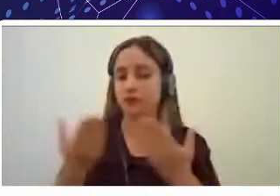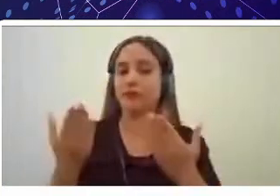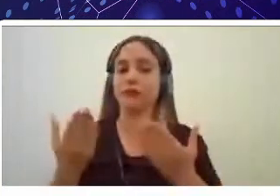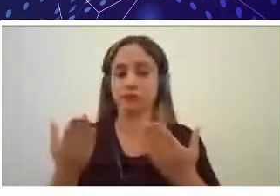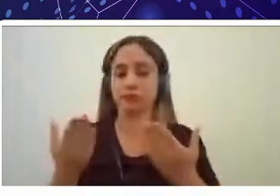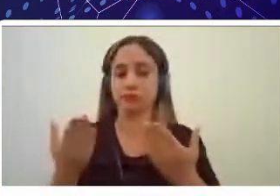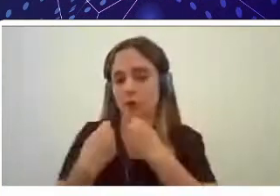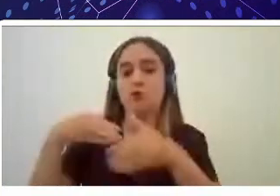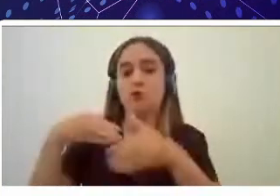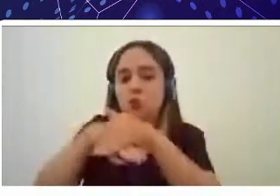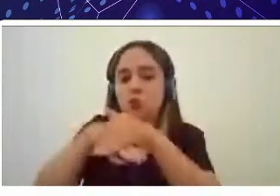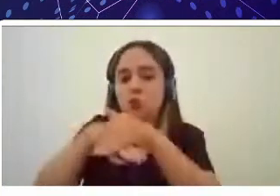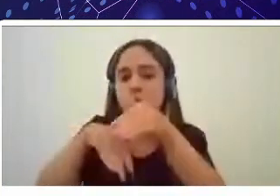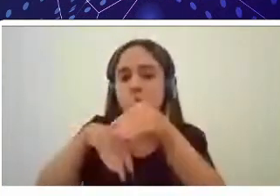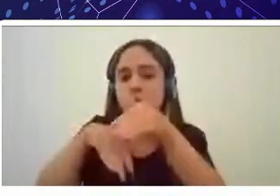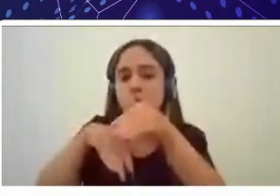pesca,